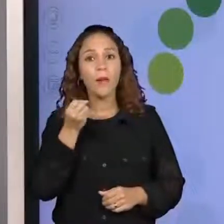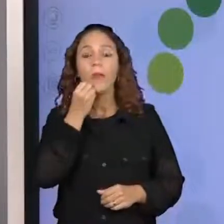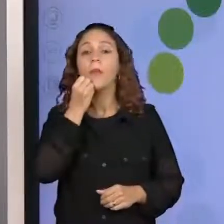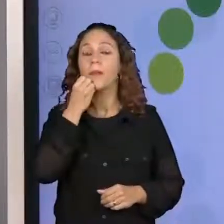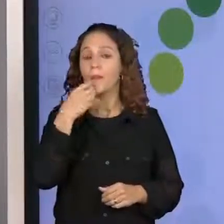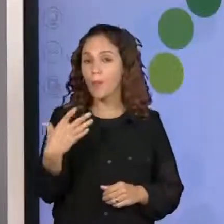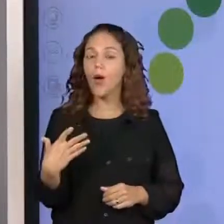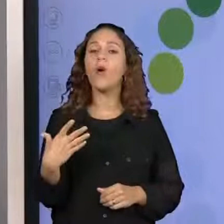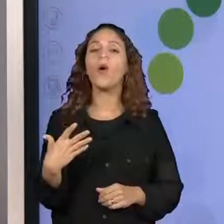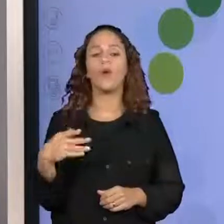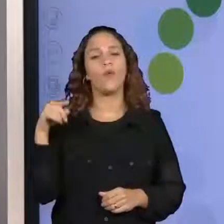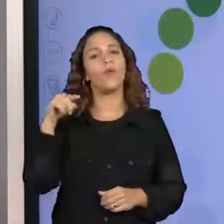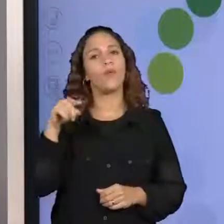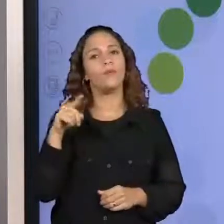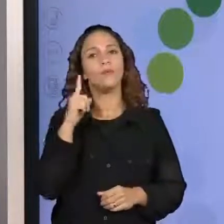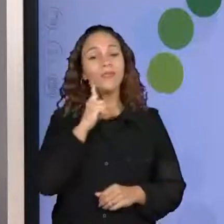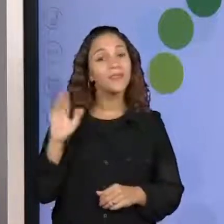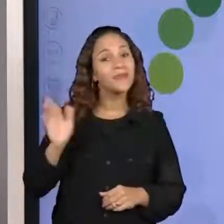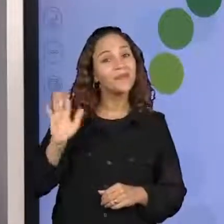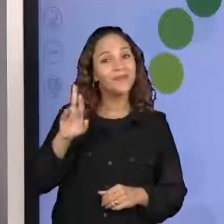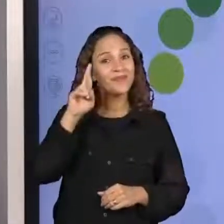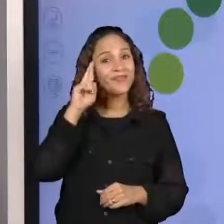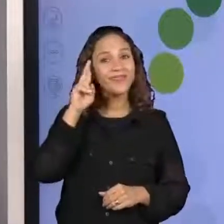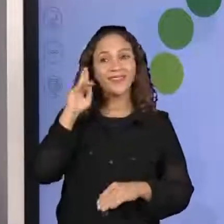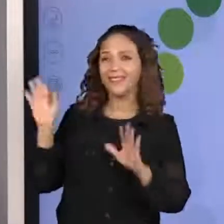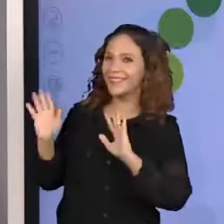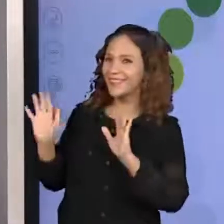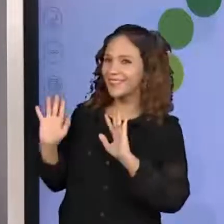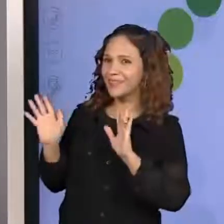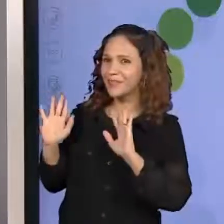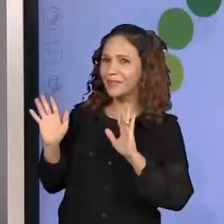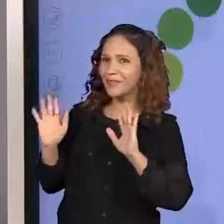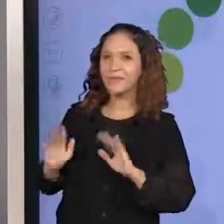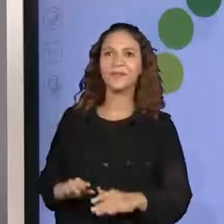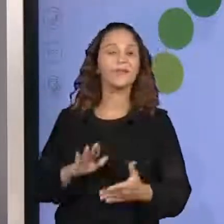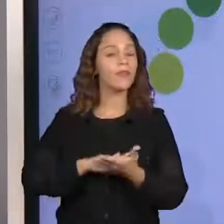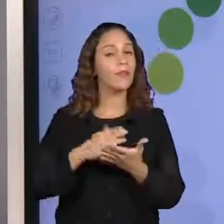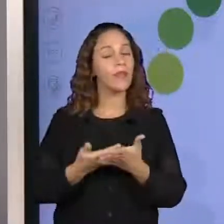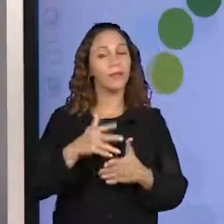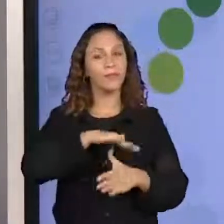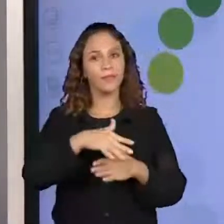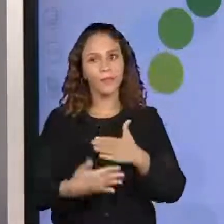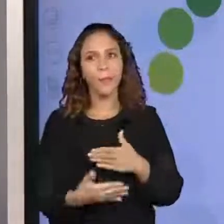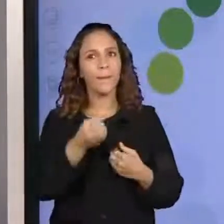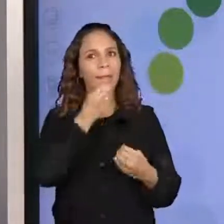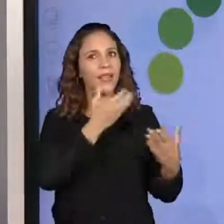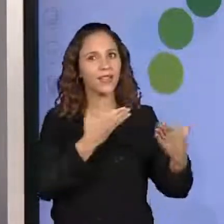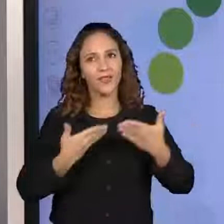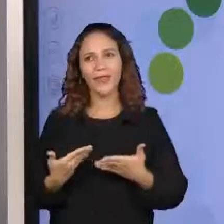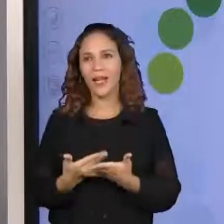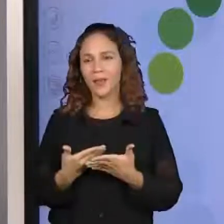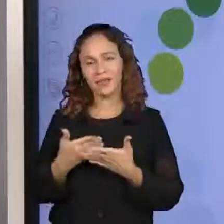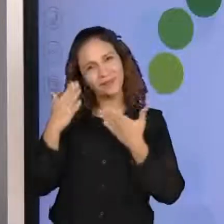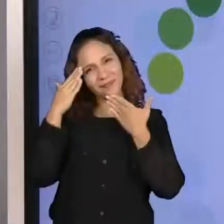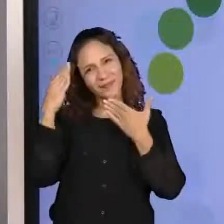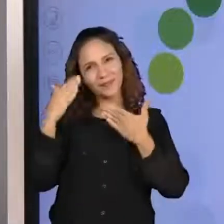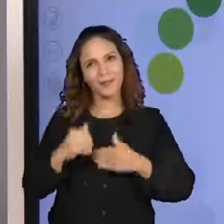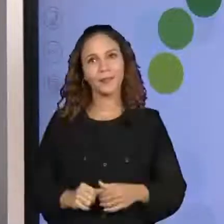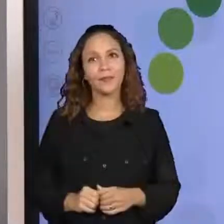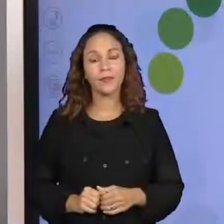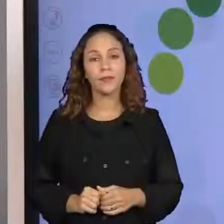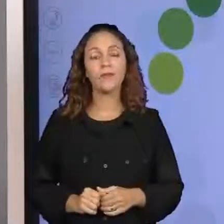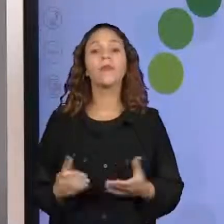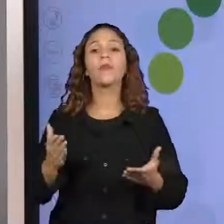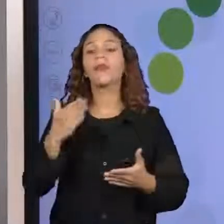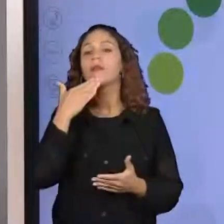Vamos dar um oi aí também para a Raíssa que nos acompanha, nossa intérprete de Libras. Seja muito bem-vinda a esta aula, Raíssa. E pedir